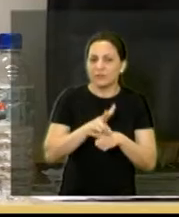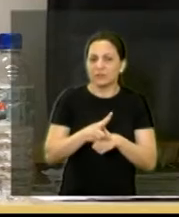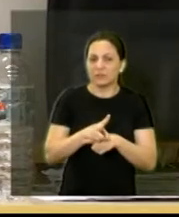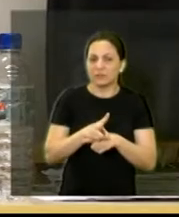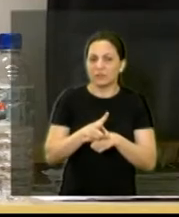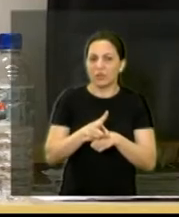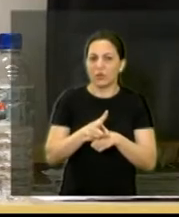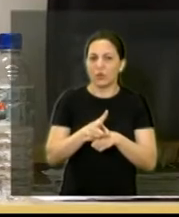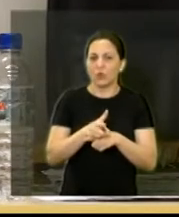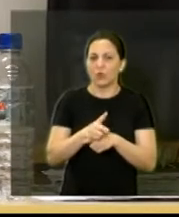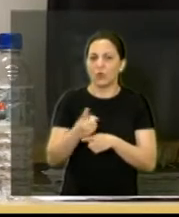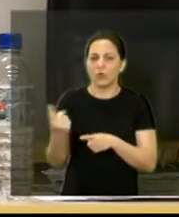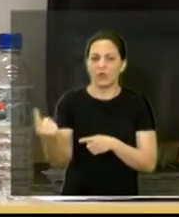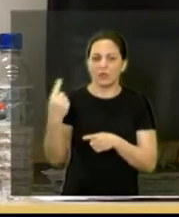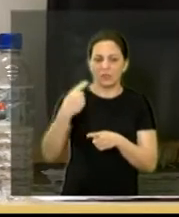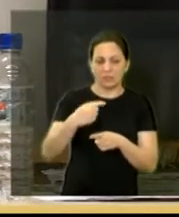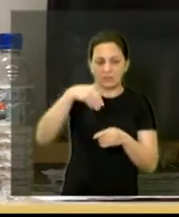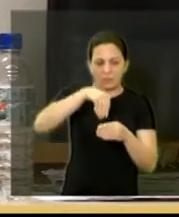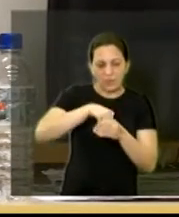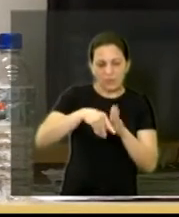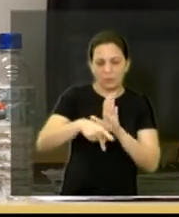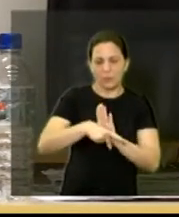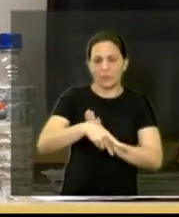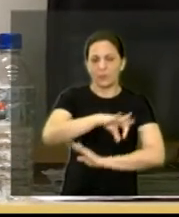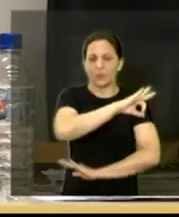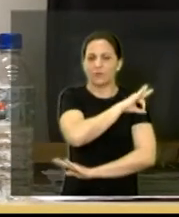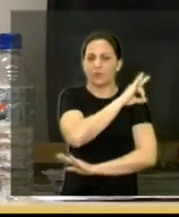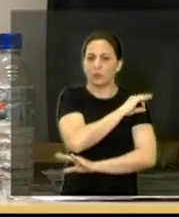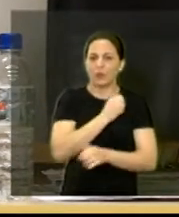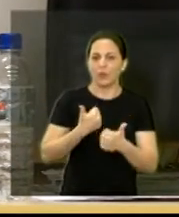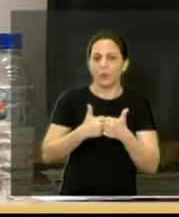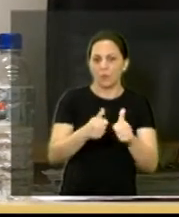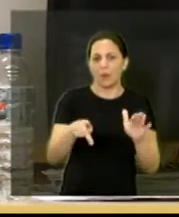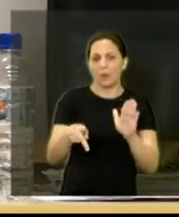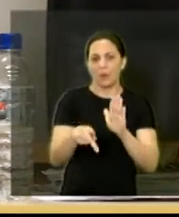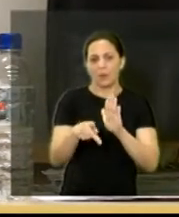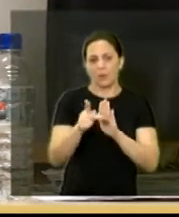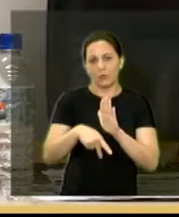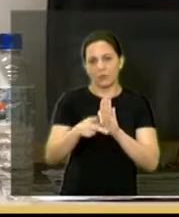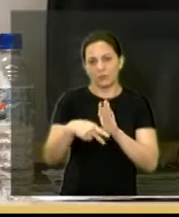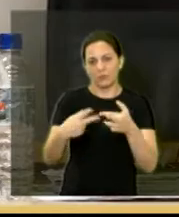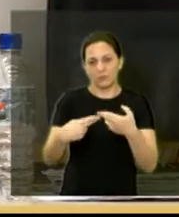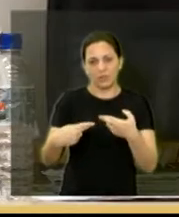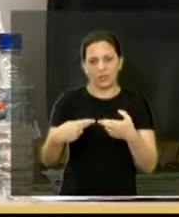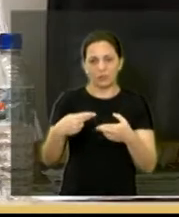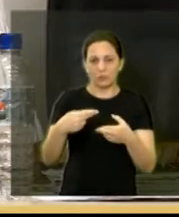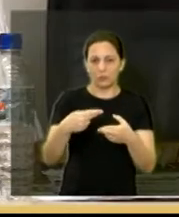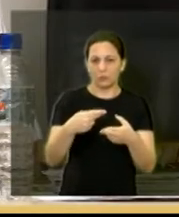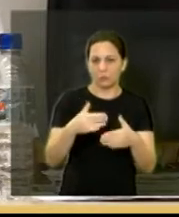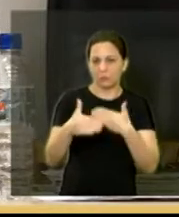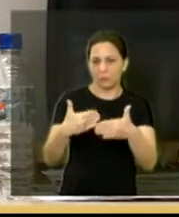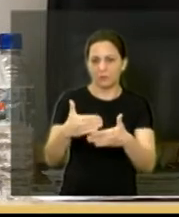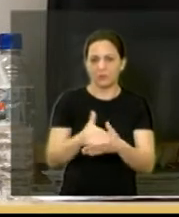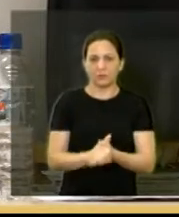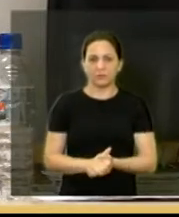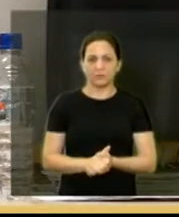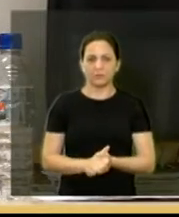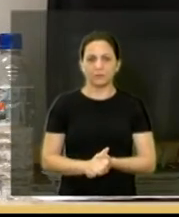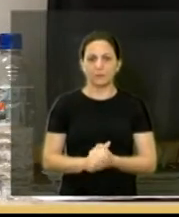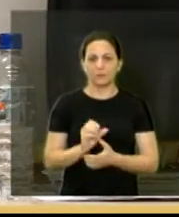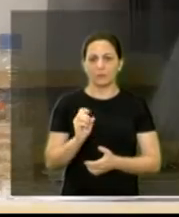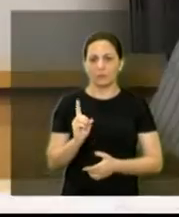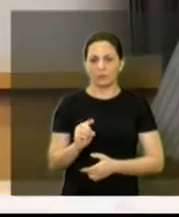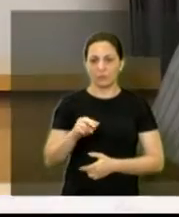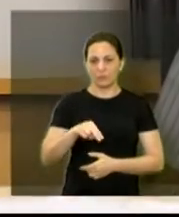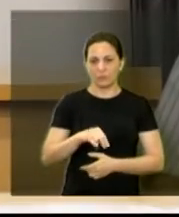dentro inclusive para acompanhar o processo uma série de coisas Dona Iseto queria fazer alguma pergunta também